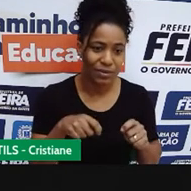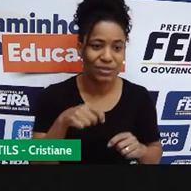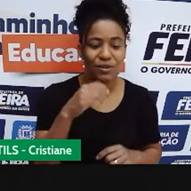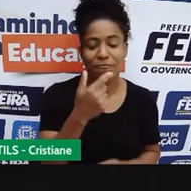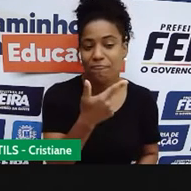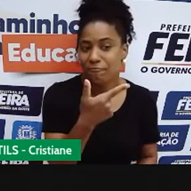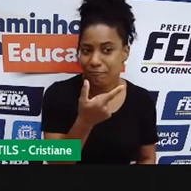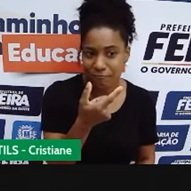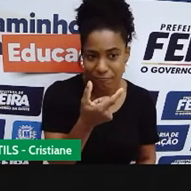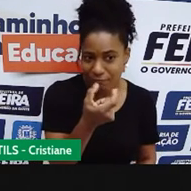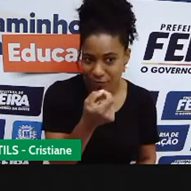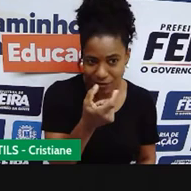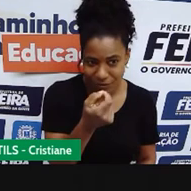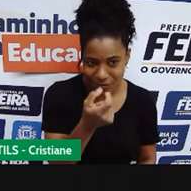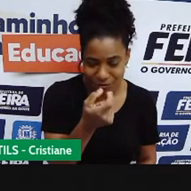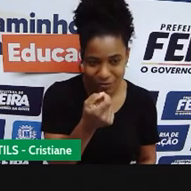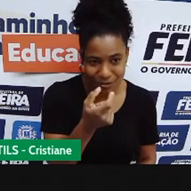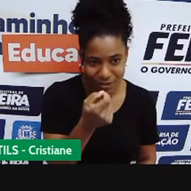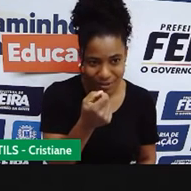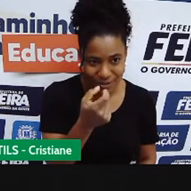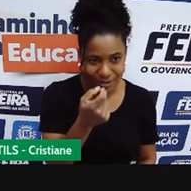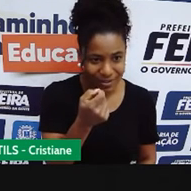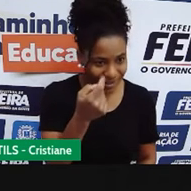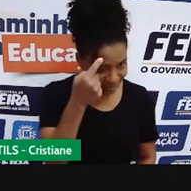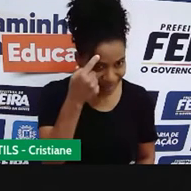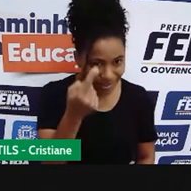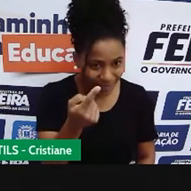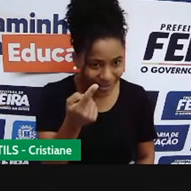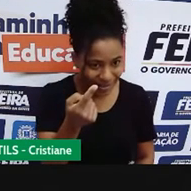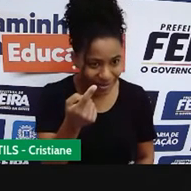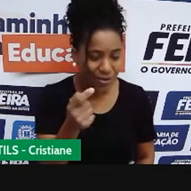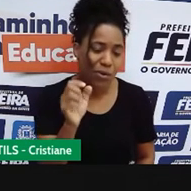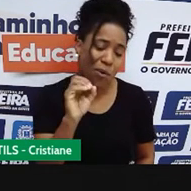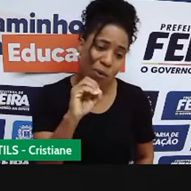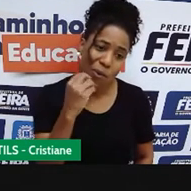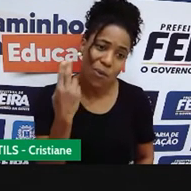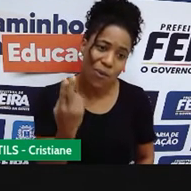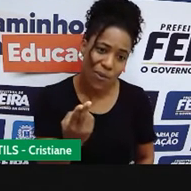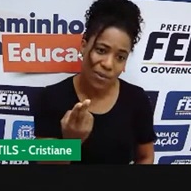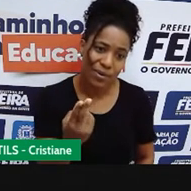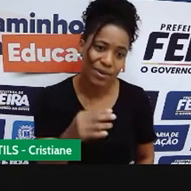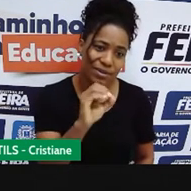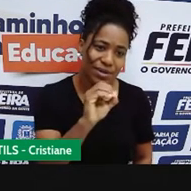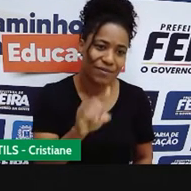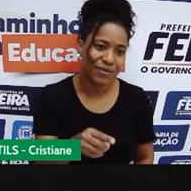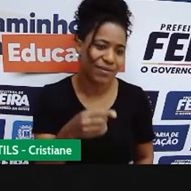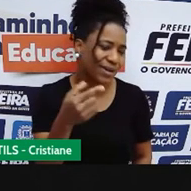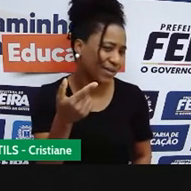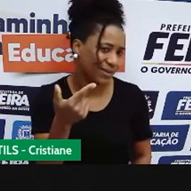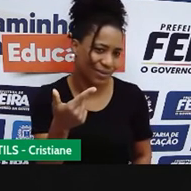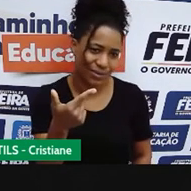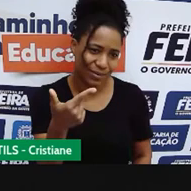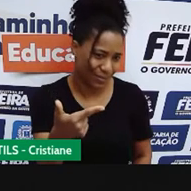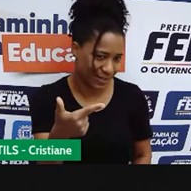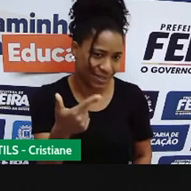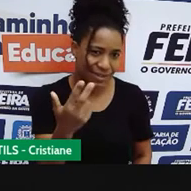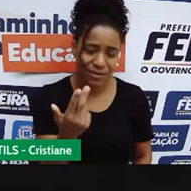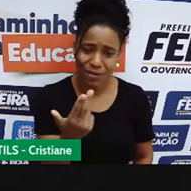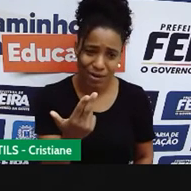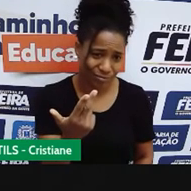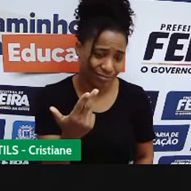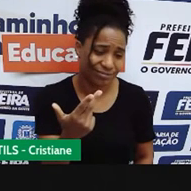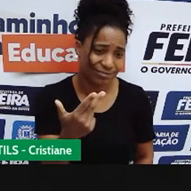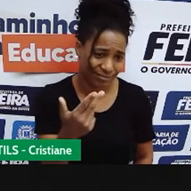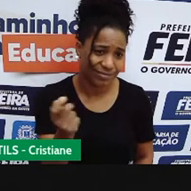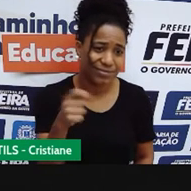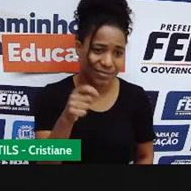centésimos para multiplicar pelo 120, ou a gente usa o 0,2, se a gente tiver uma calculadora,